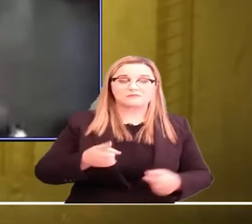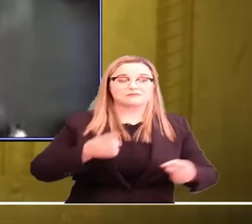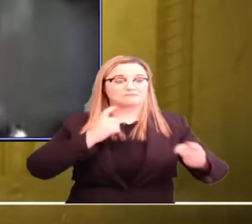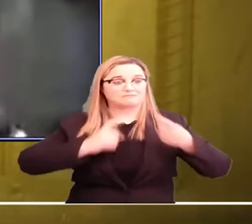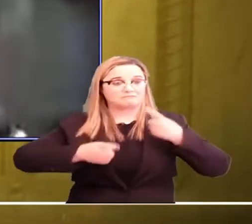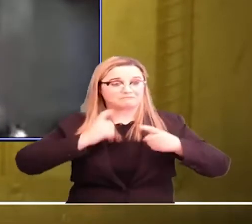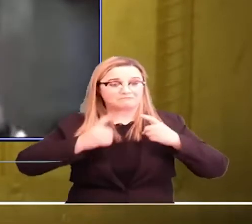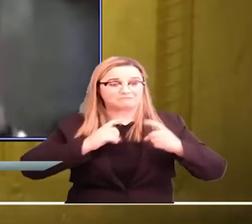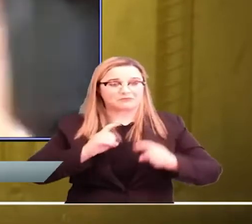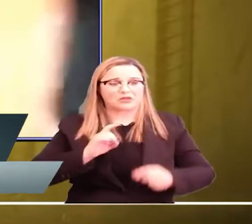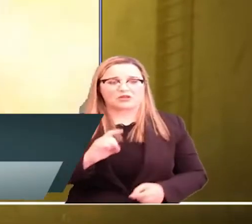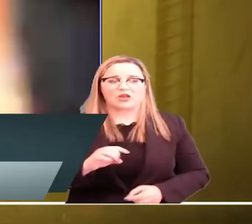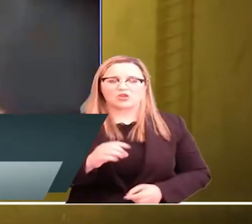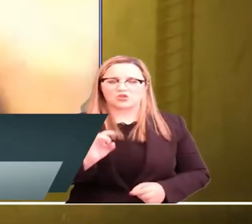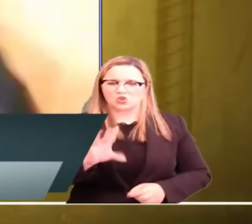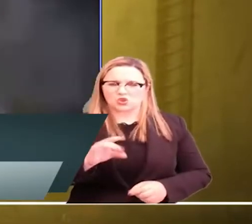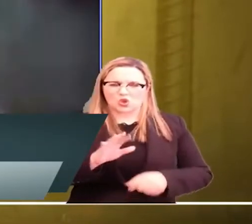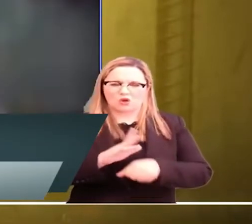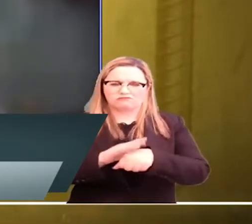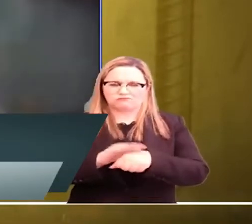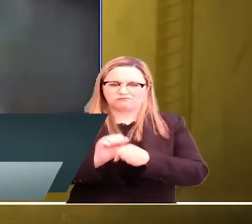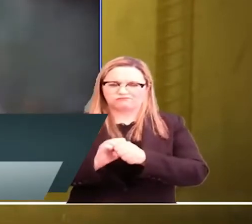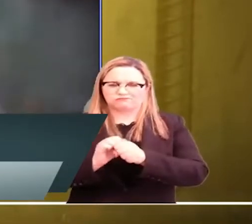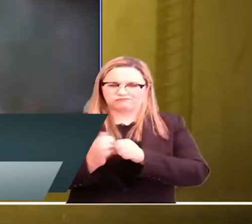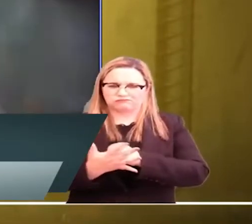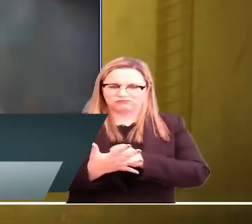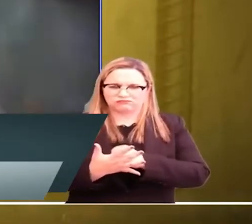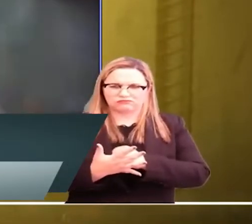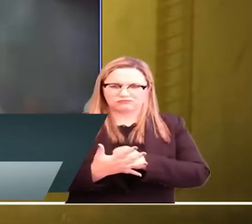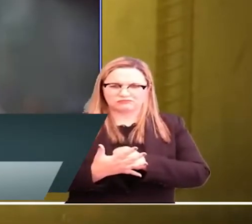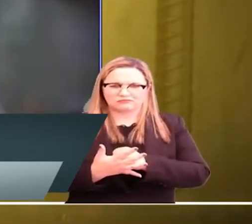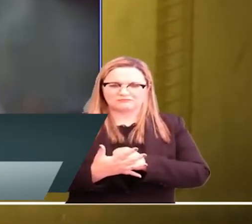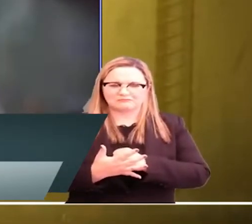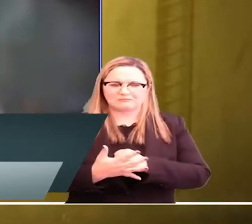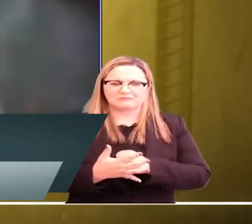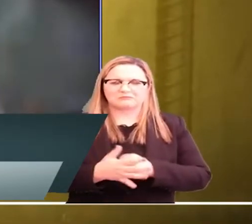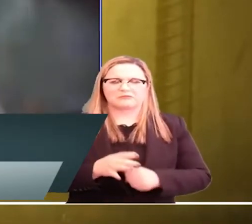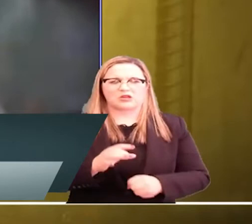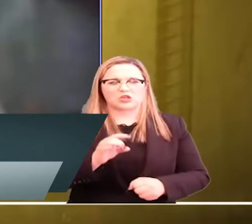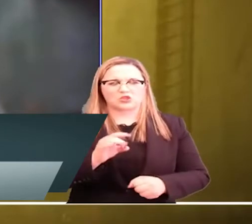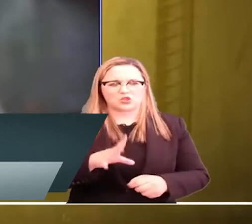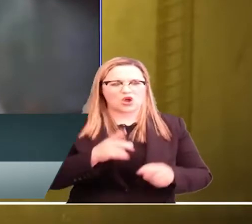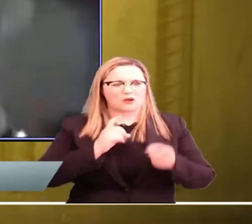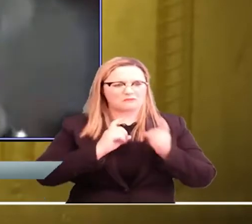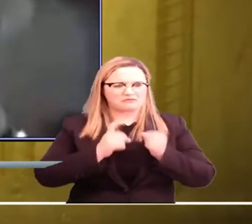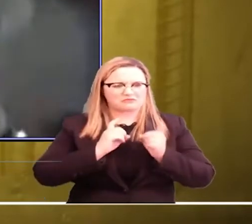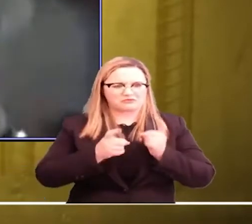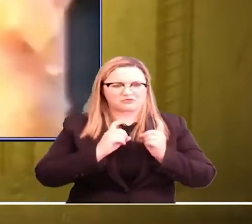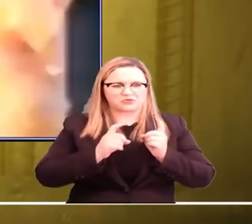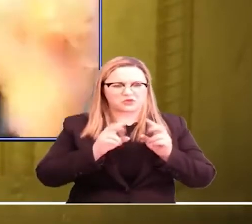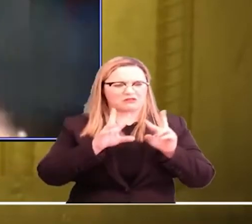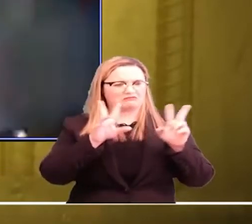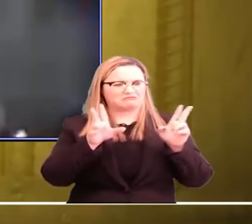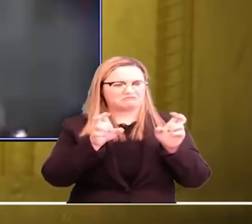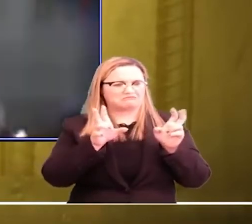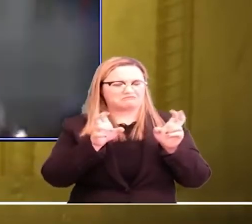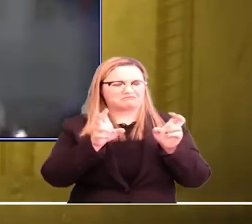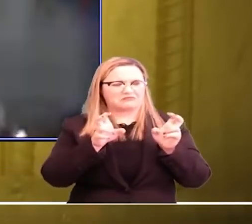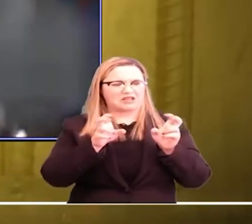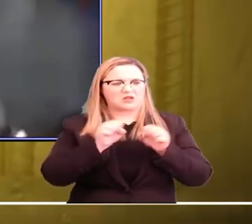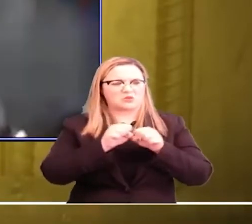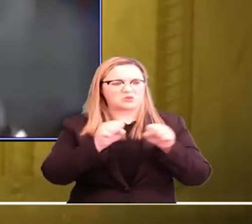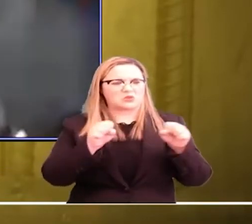pandemia é um leitmotiv, um pano de fundo para a gente discutir essa questão do sistema